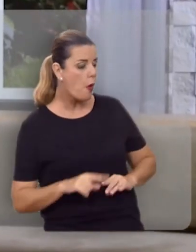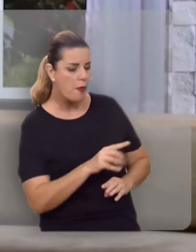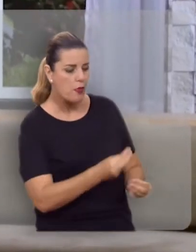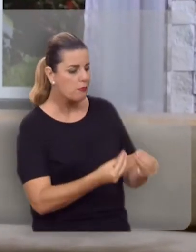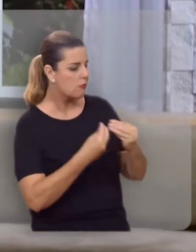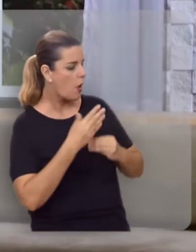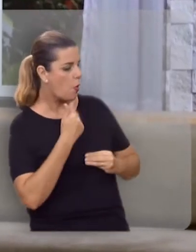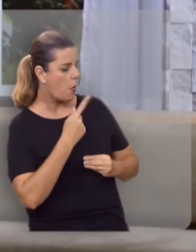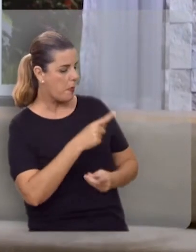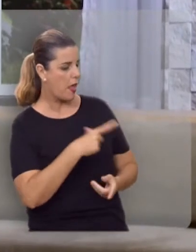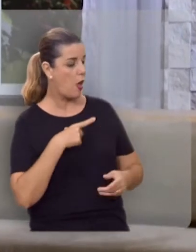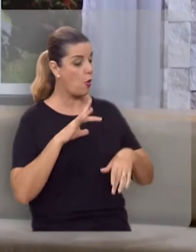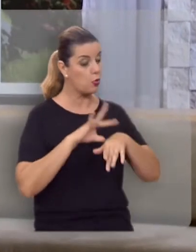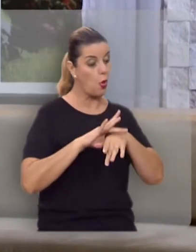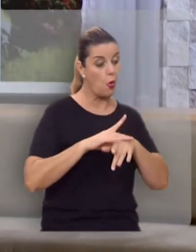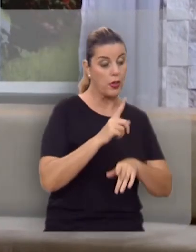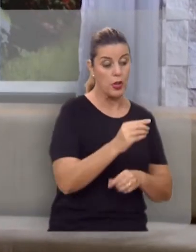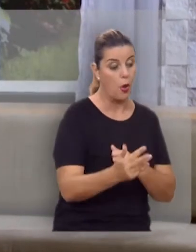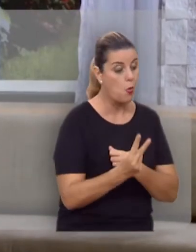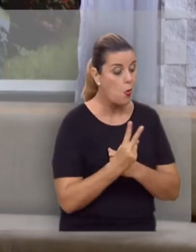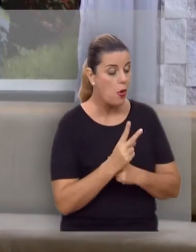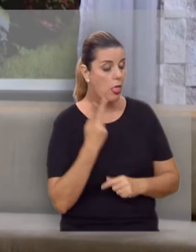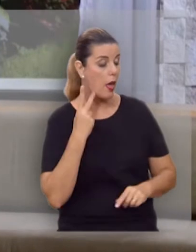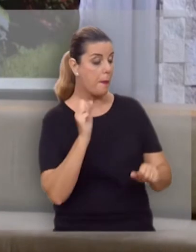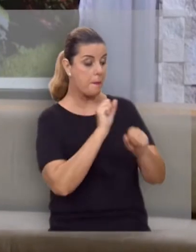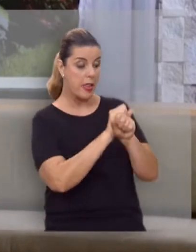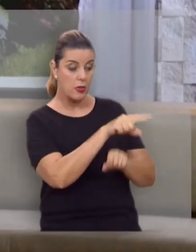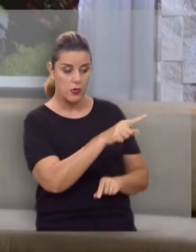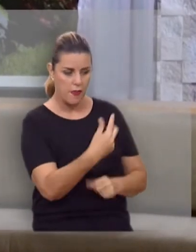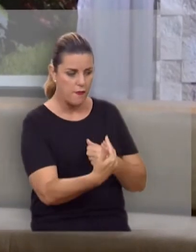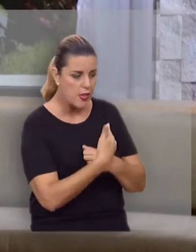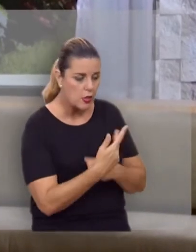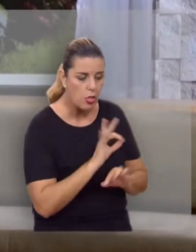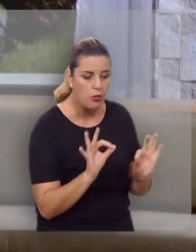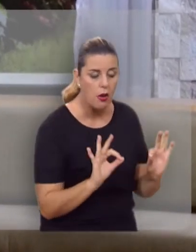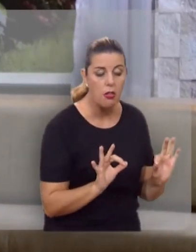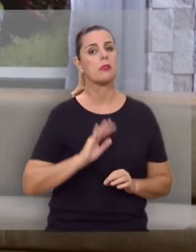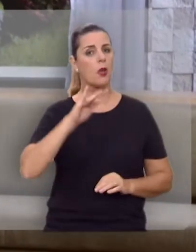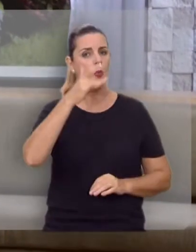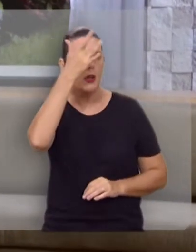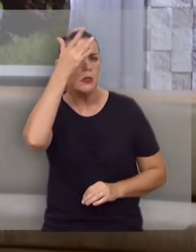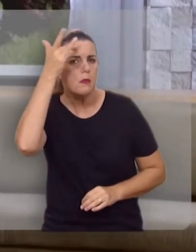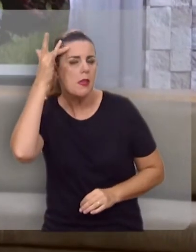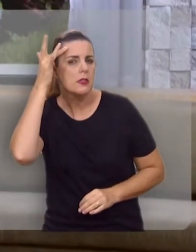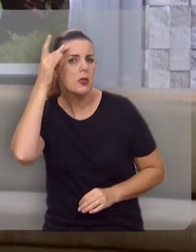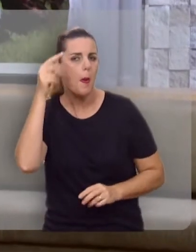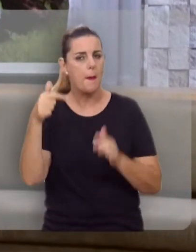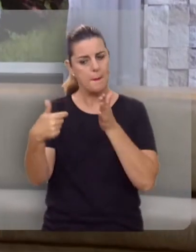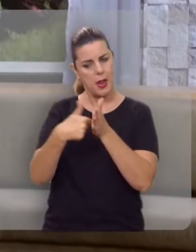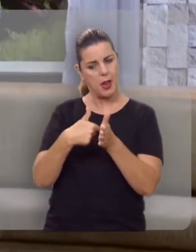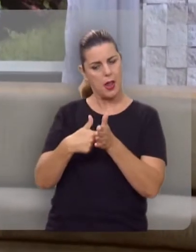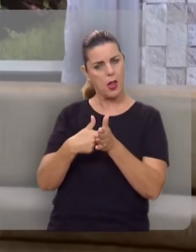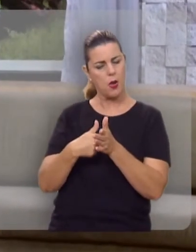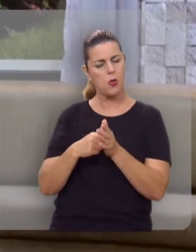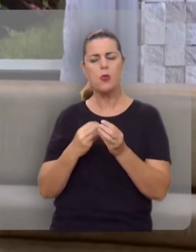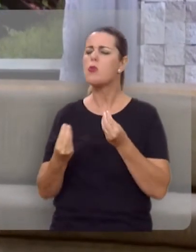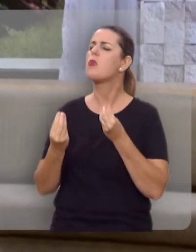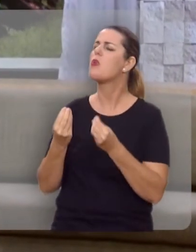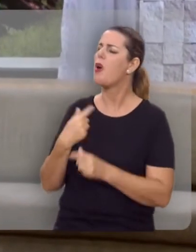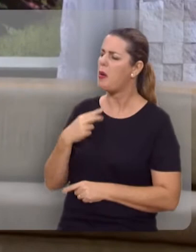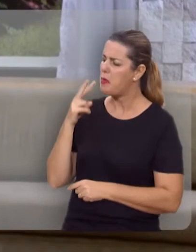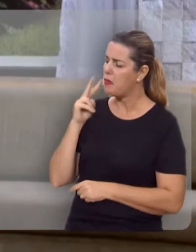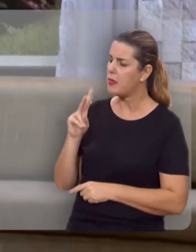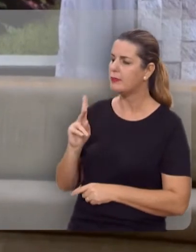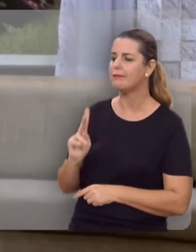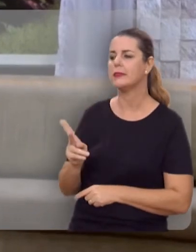nu e não me vestiste, doente e não fostes verme, preso e não me visitaste, forasteiro e não me abrigaste. E quando as pessoas perguntarem, mas quando te